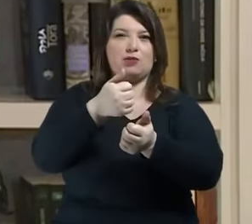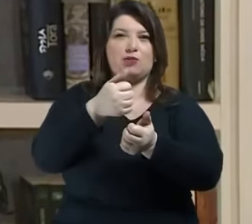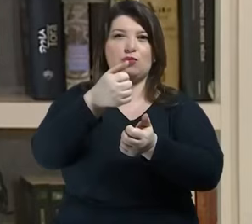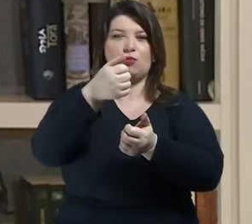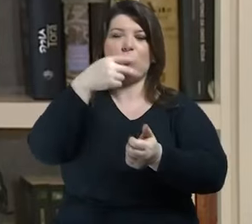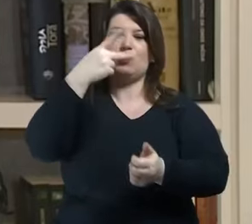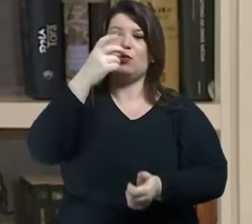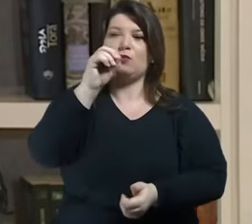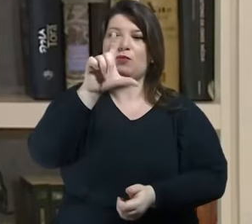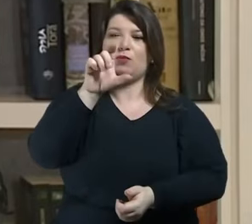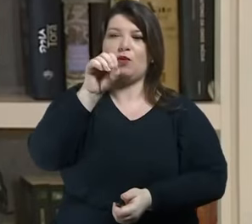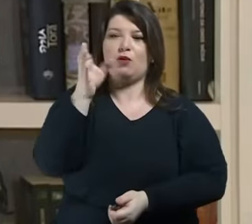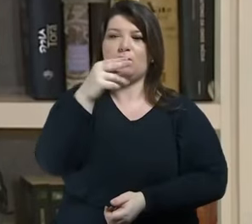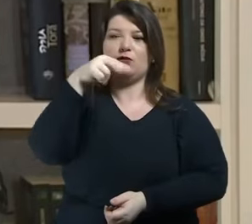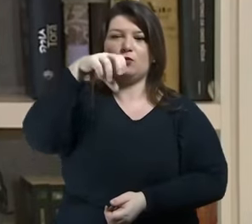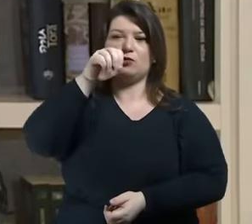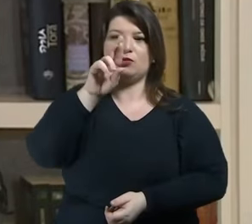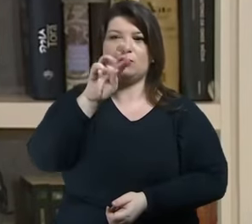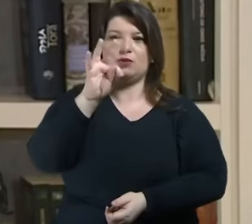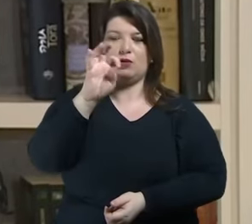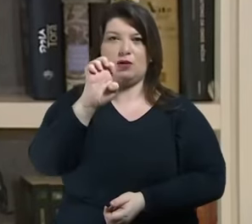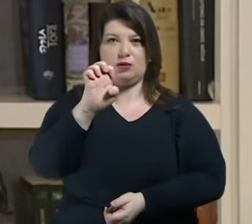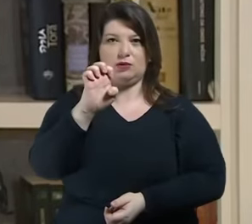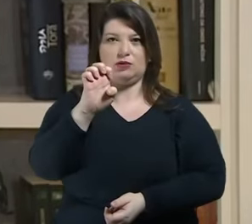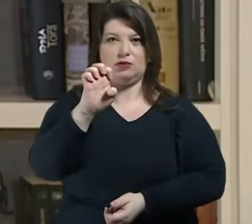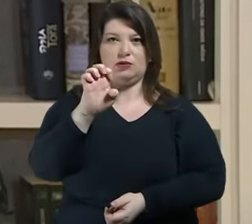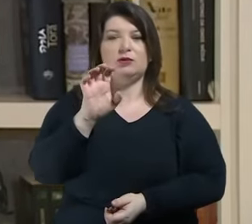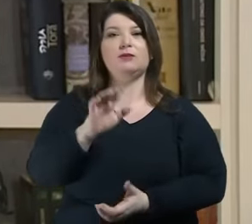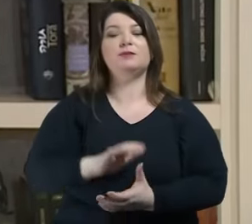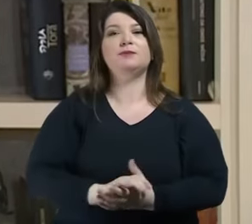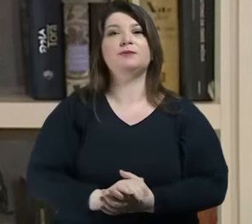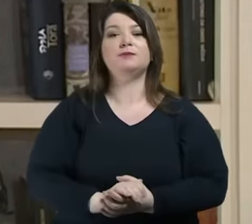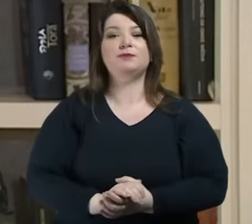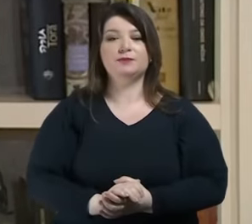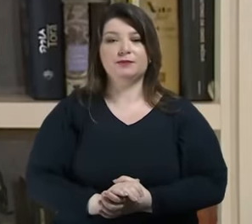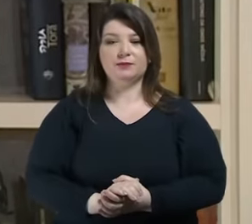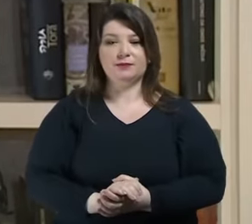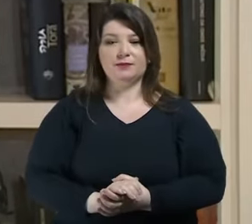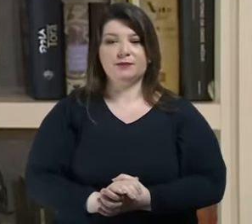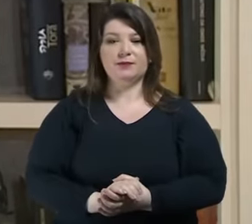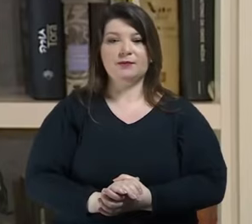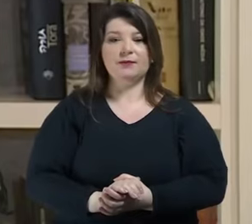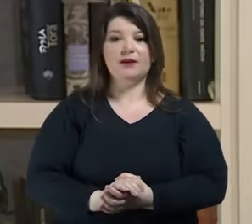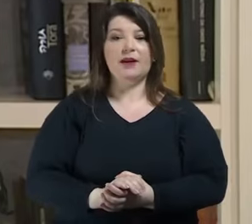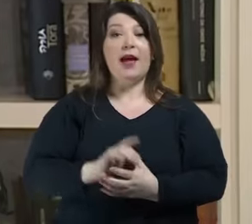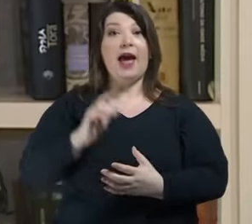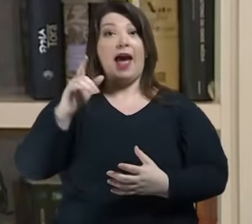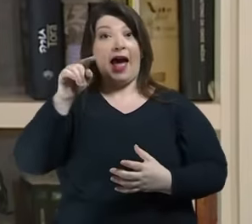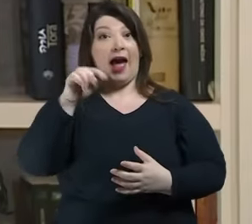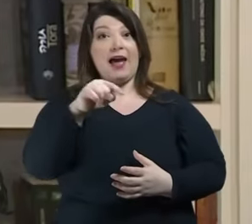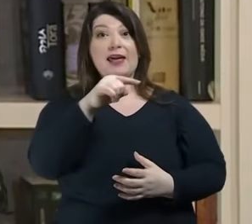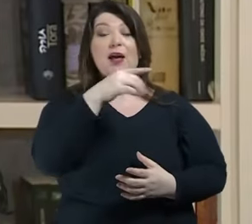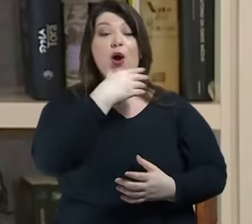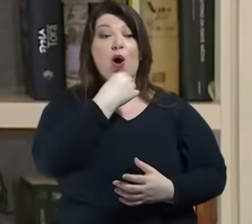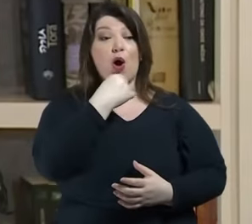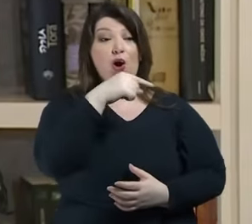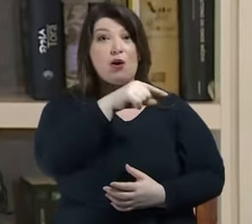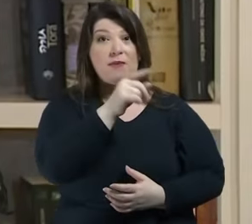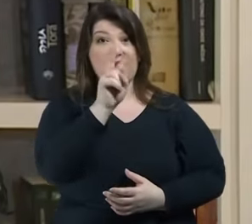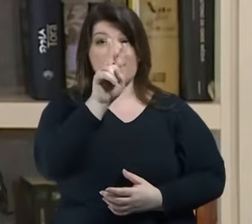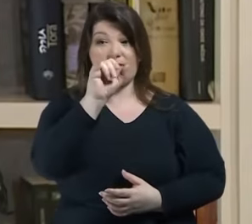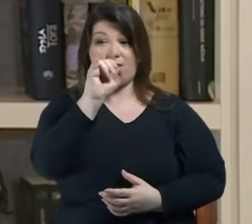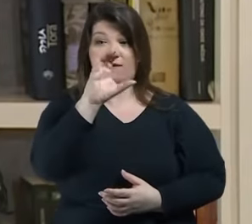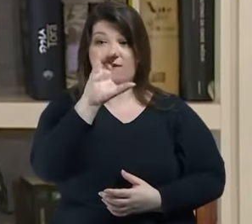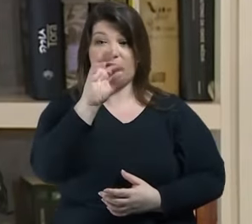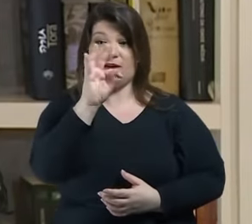Frankenstein chorando pranteando o seu criador fazendo um discurso profundamente filosófico